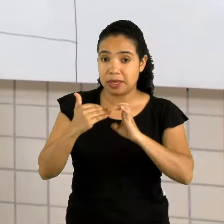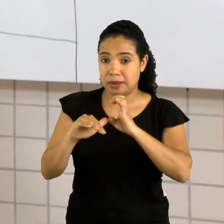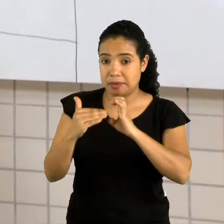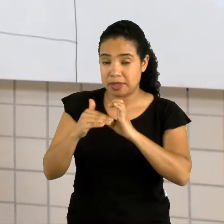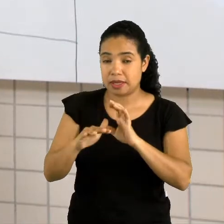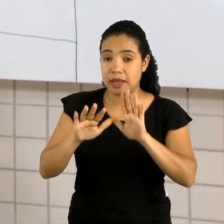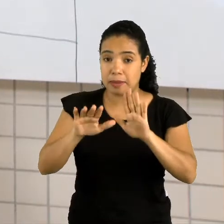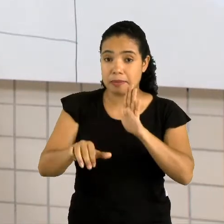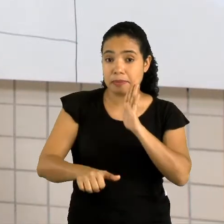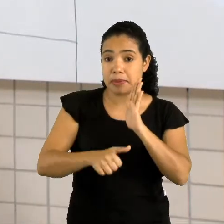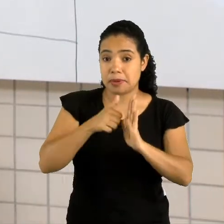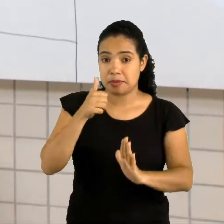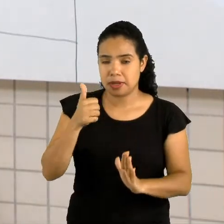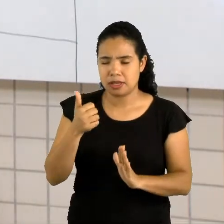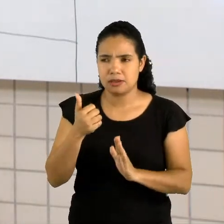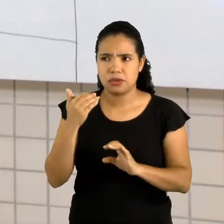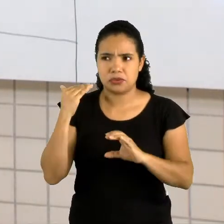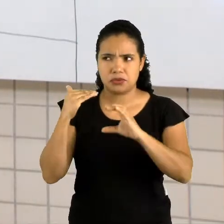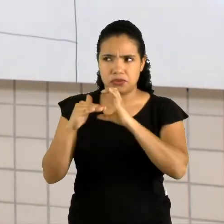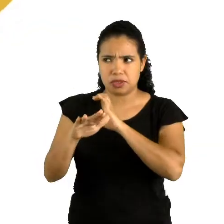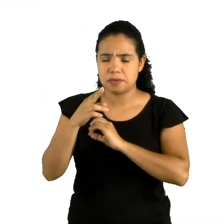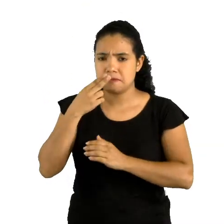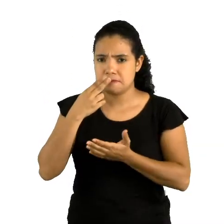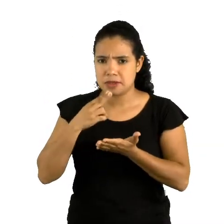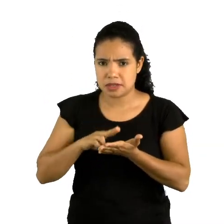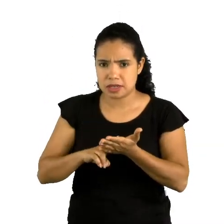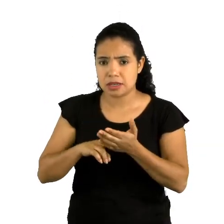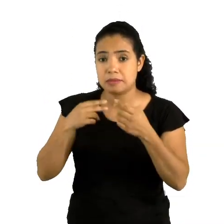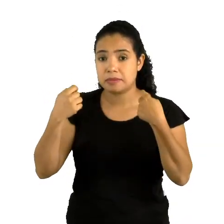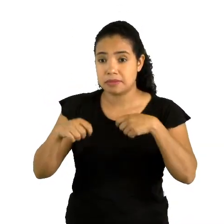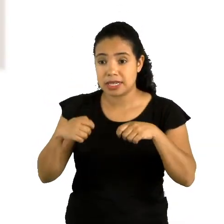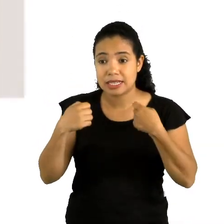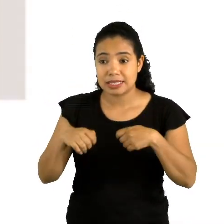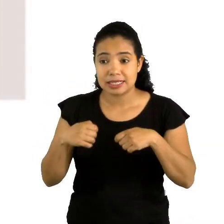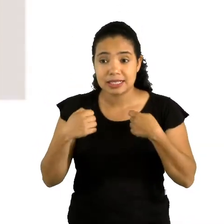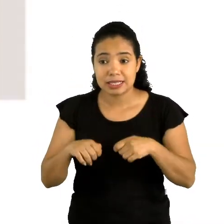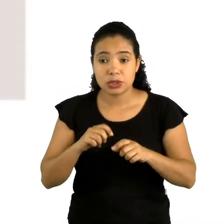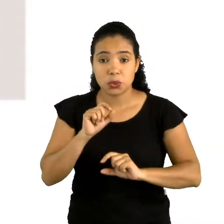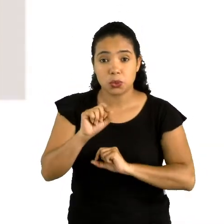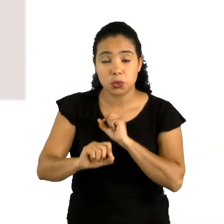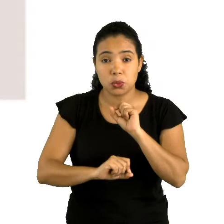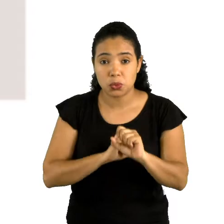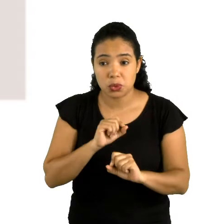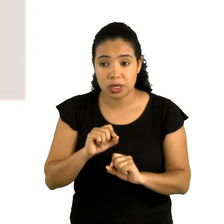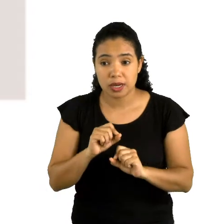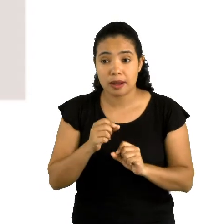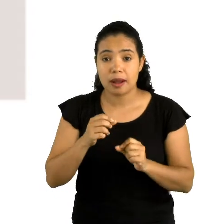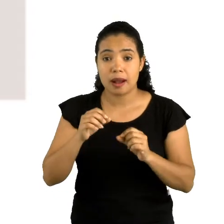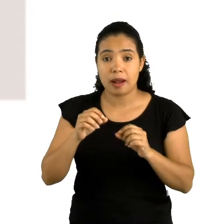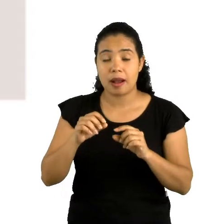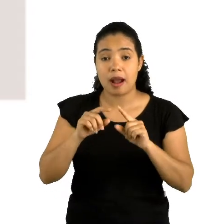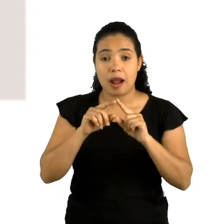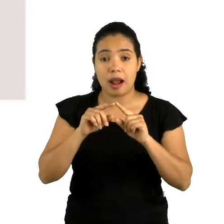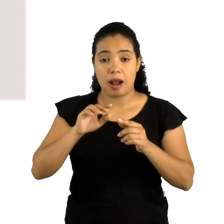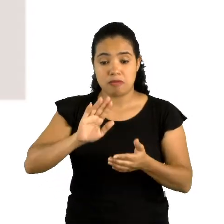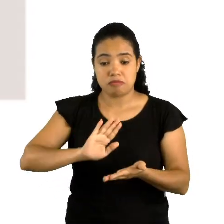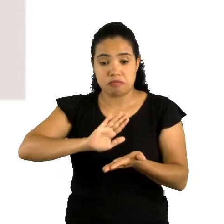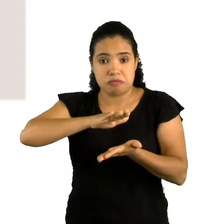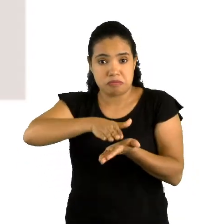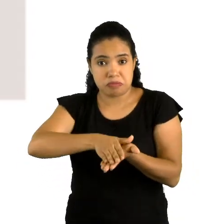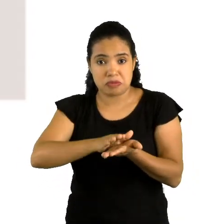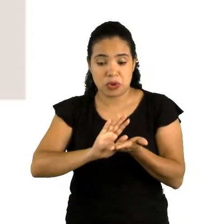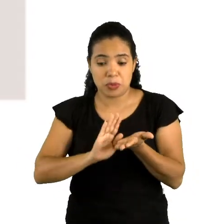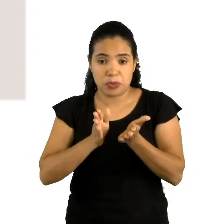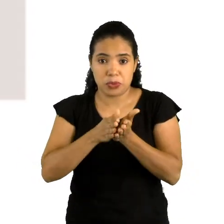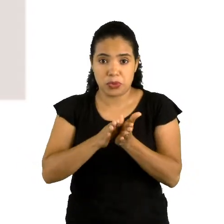A primeira coisa, quando eu vou enviar uma carta, eu preciso de um envelope. Observa